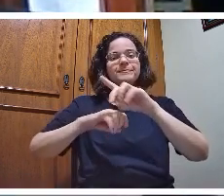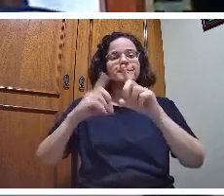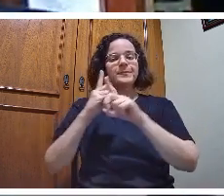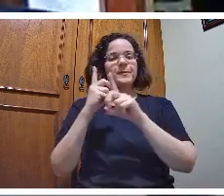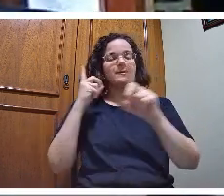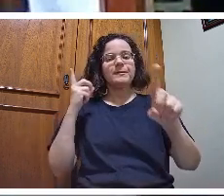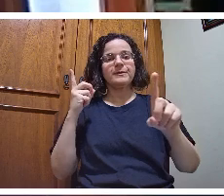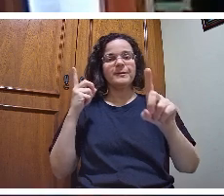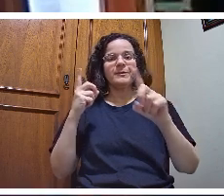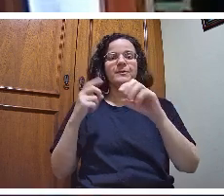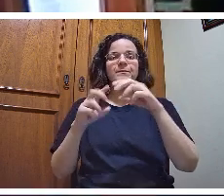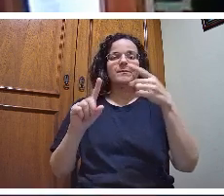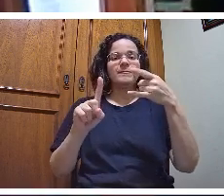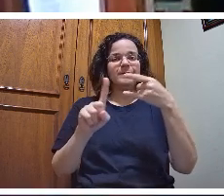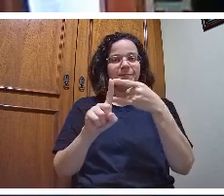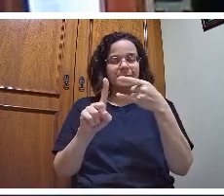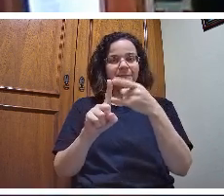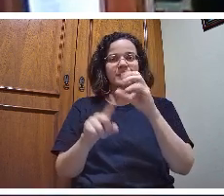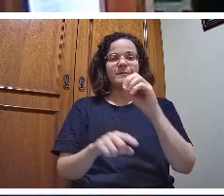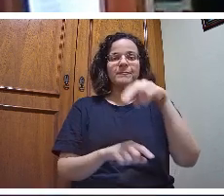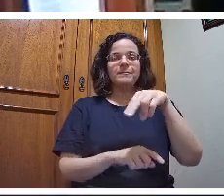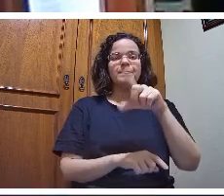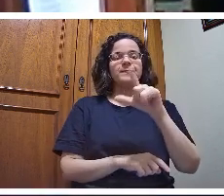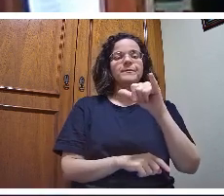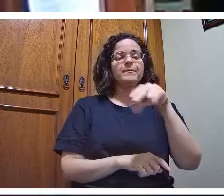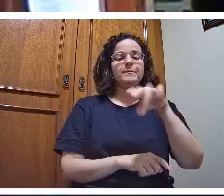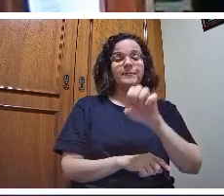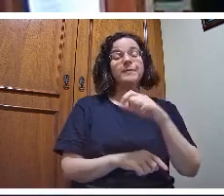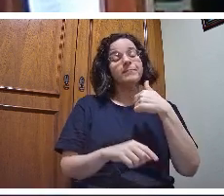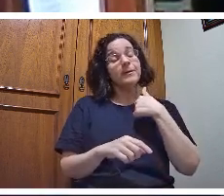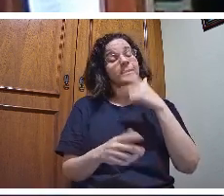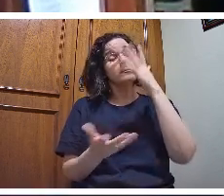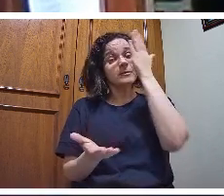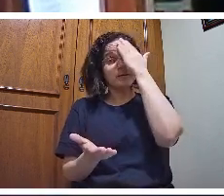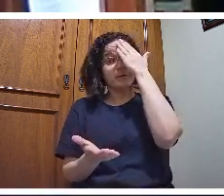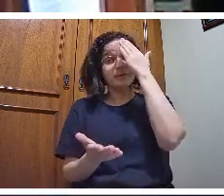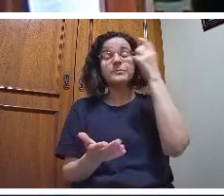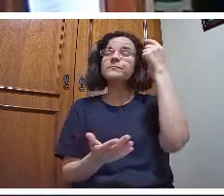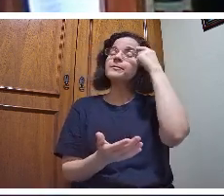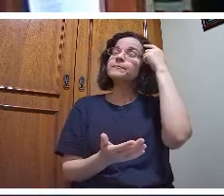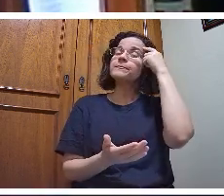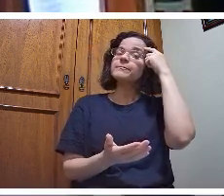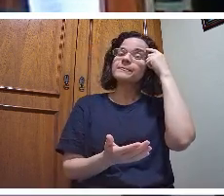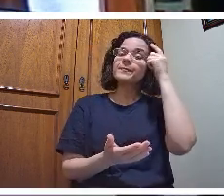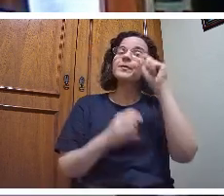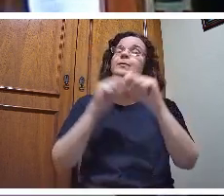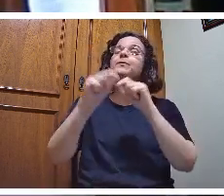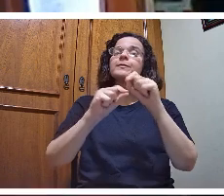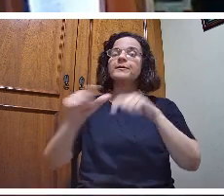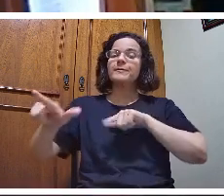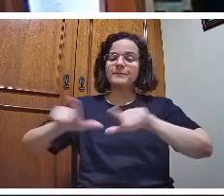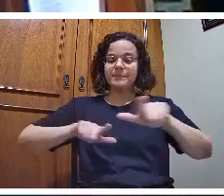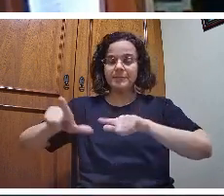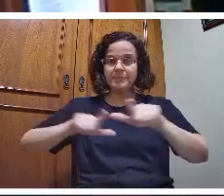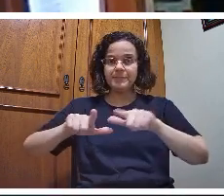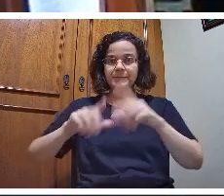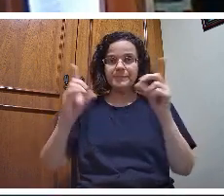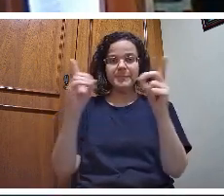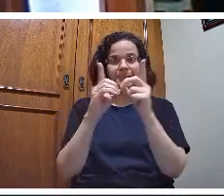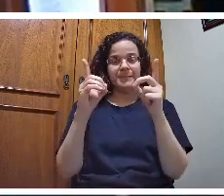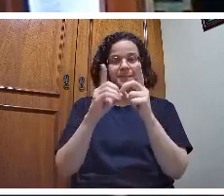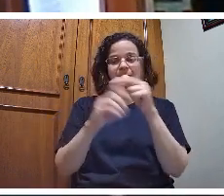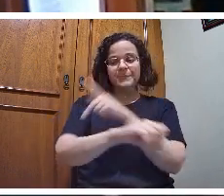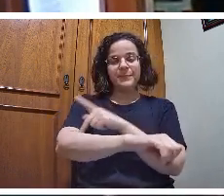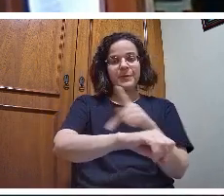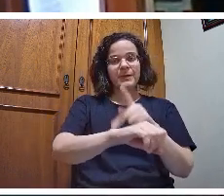entender, ela foi pensada para o trabalho didático-pedagógico com os alunos em sala de aula. Todavia,